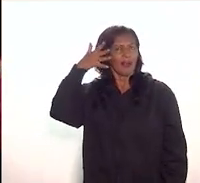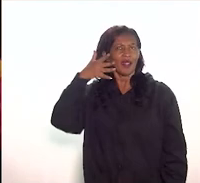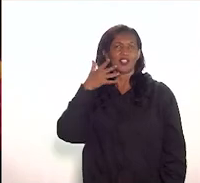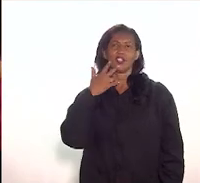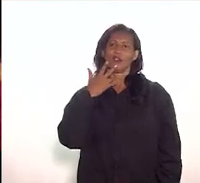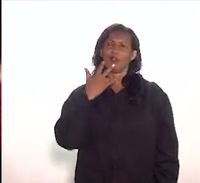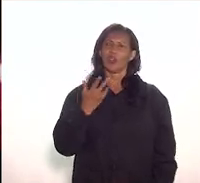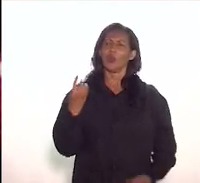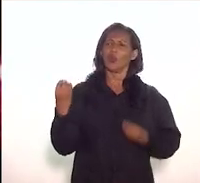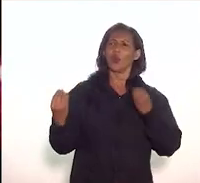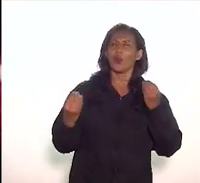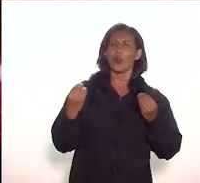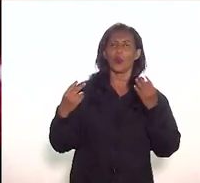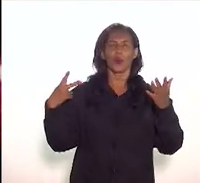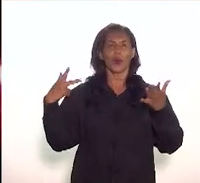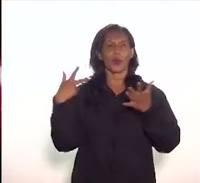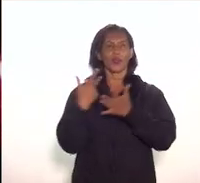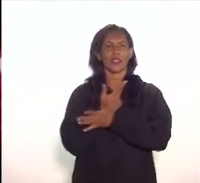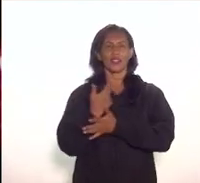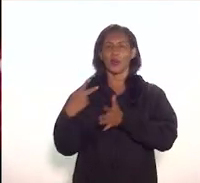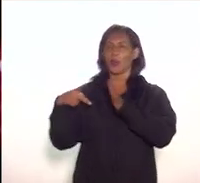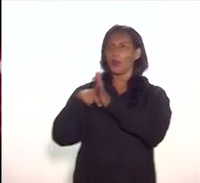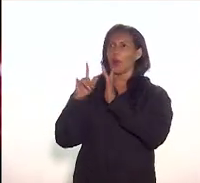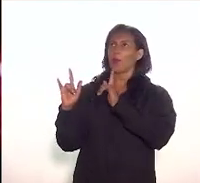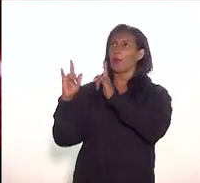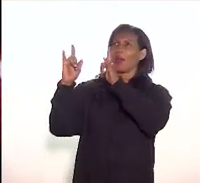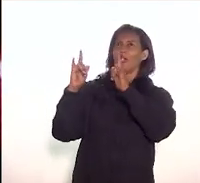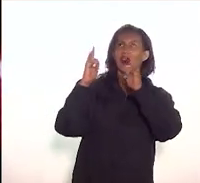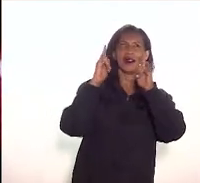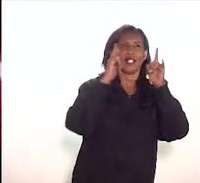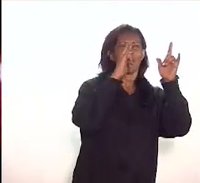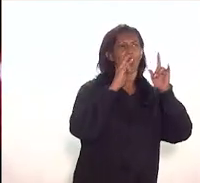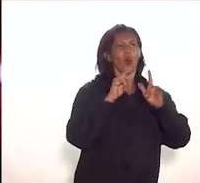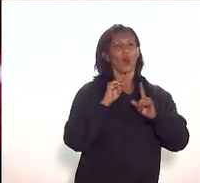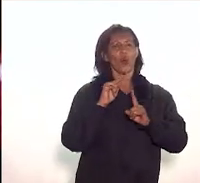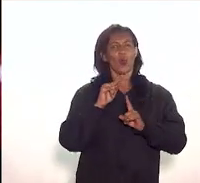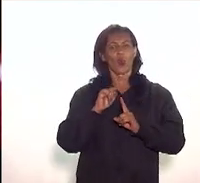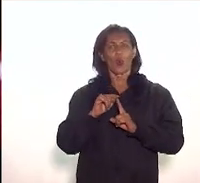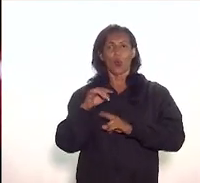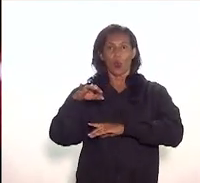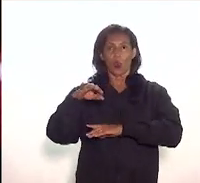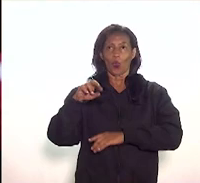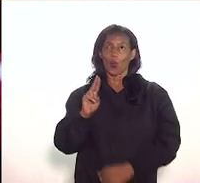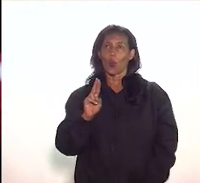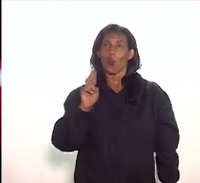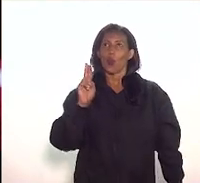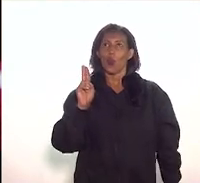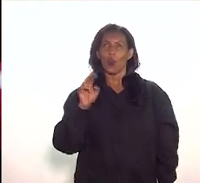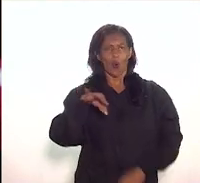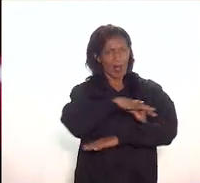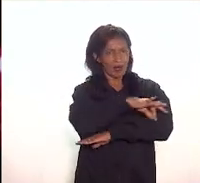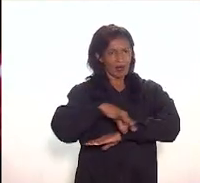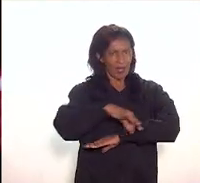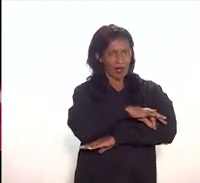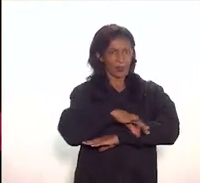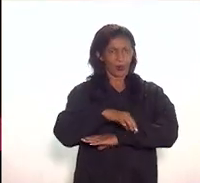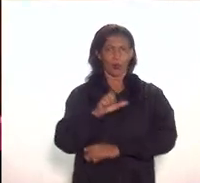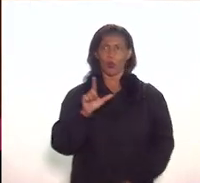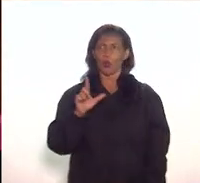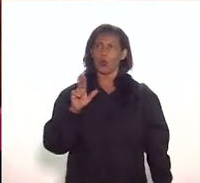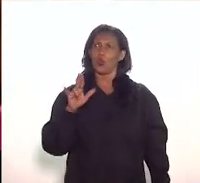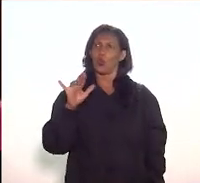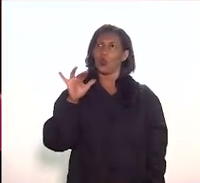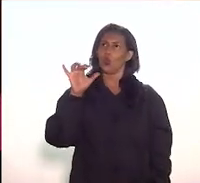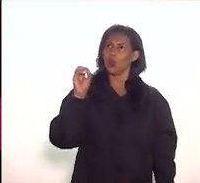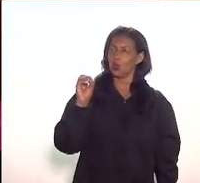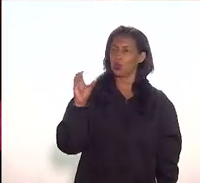quando houve o tombamento desses prédios o Lúcio Costa urbanista e arquiteto ele já